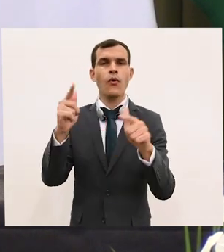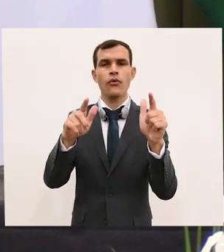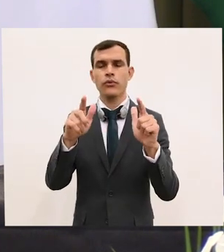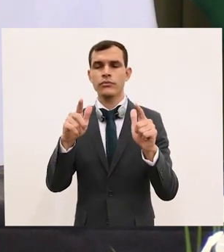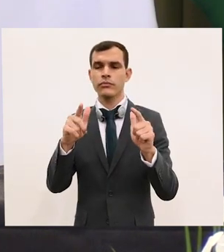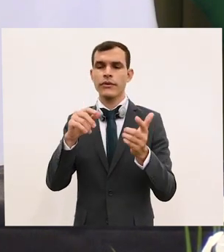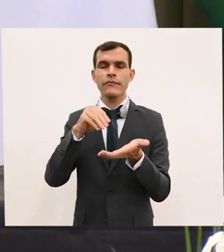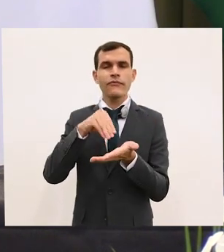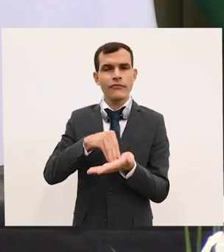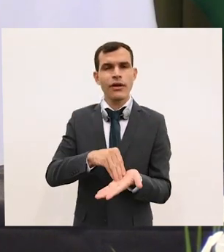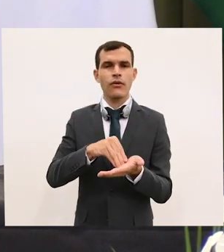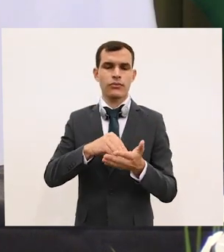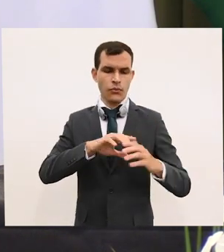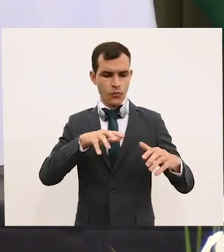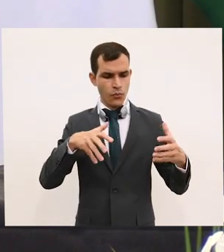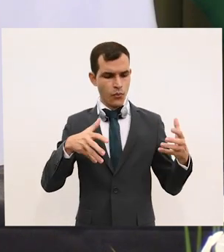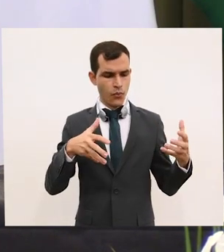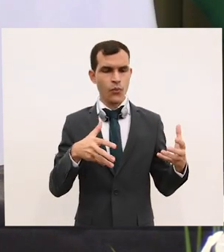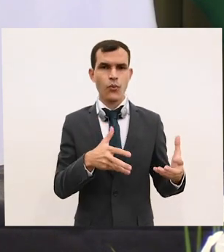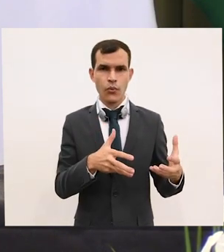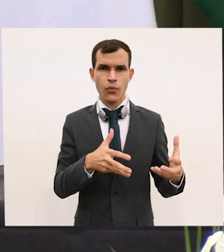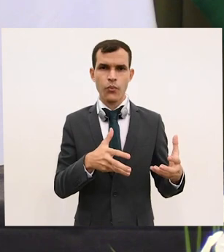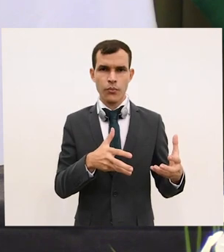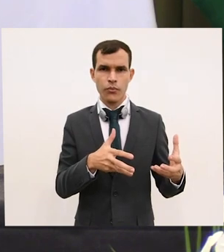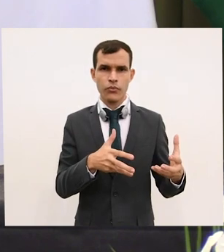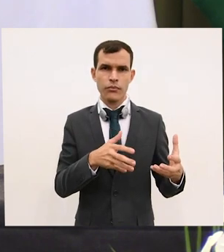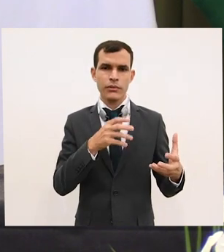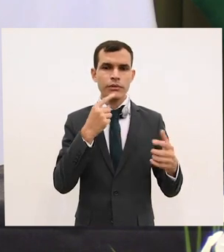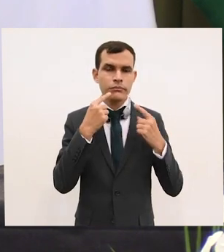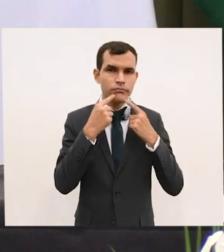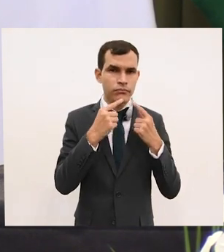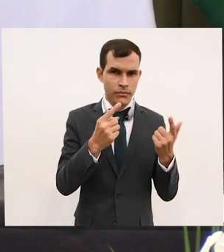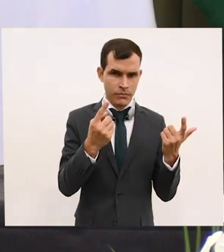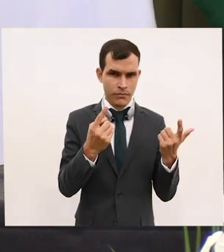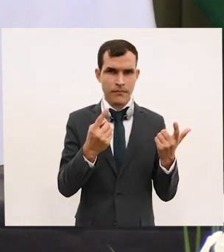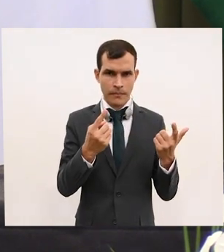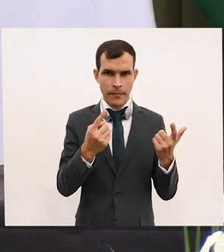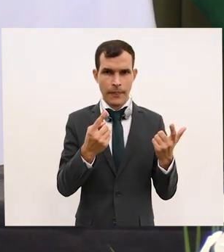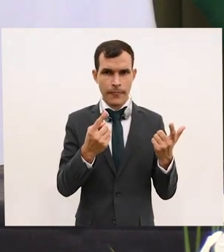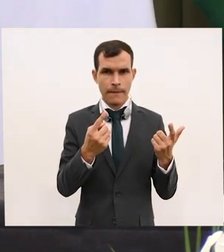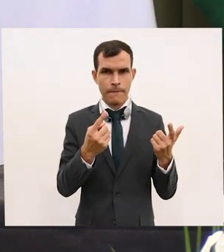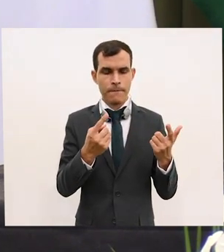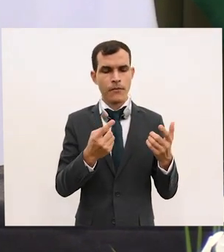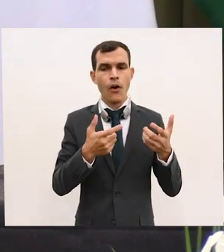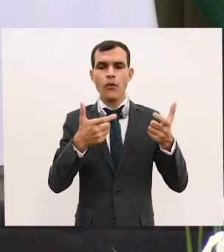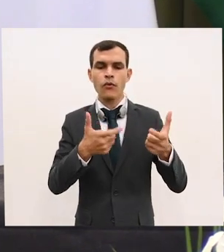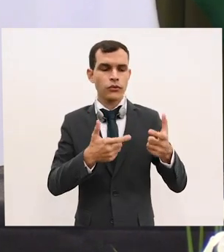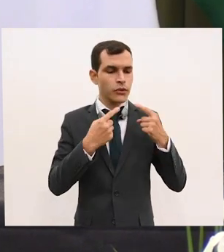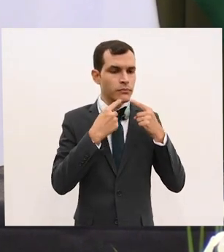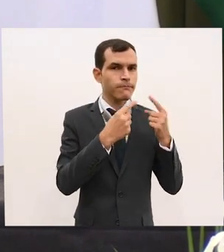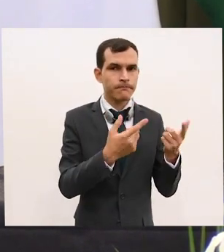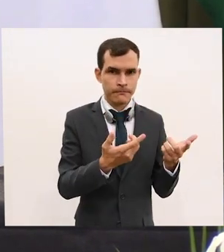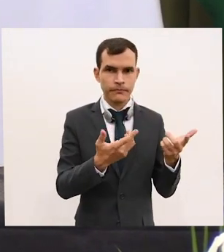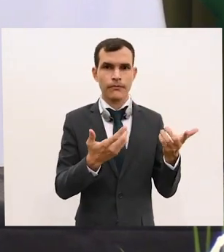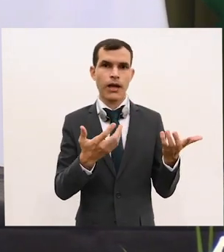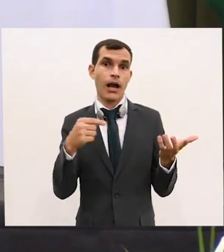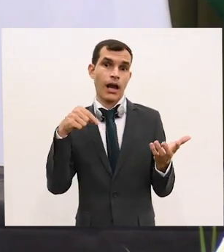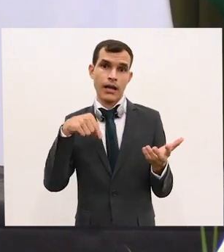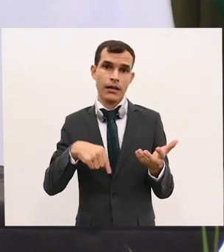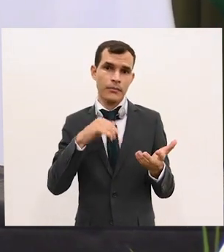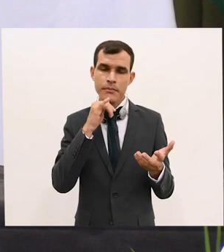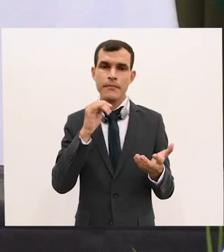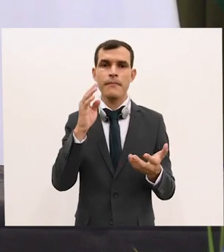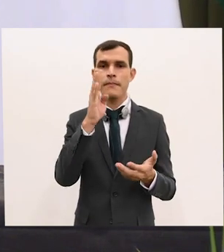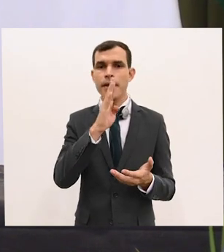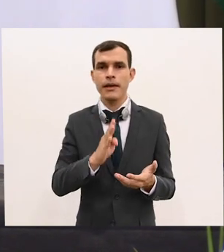OMC, costumam fazer o que nós chamamos de apelar no vazio, ou seja, em busca da perda de